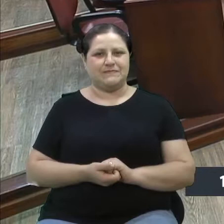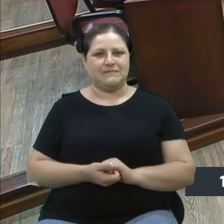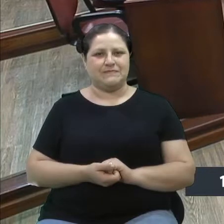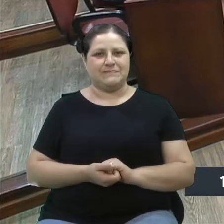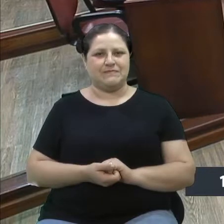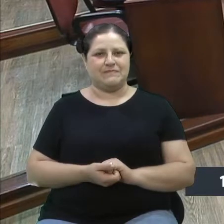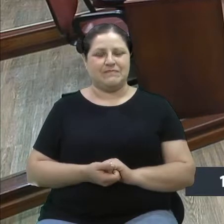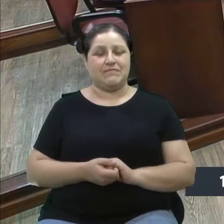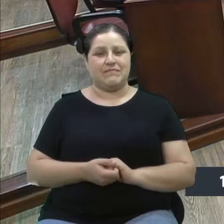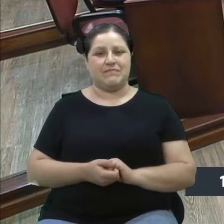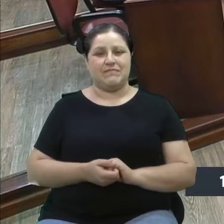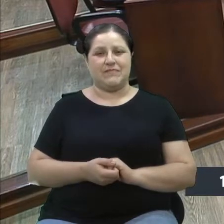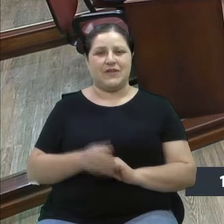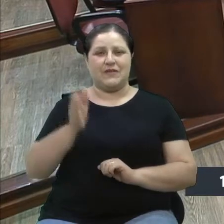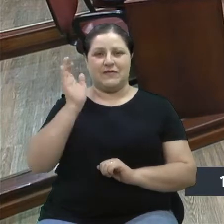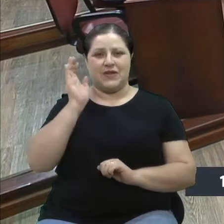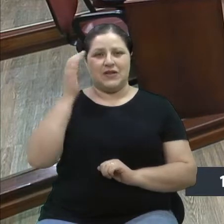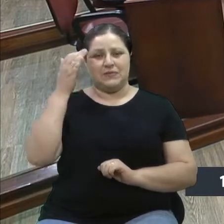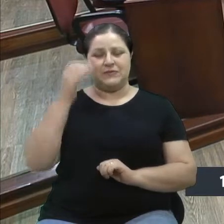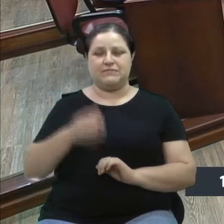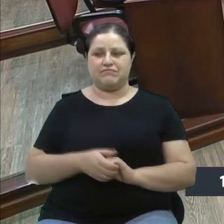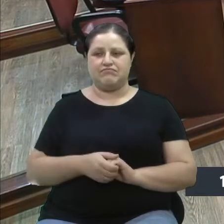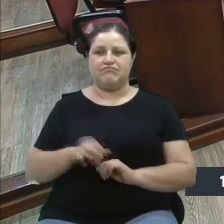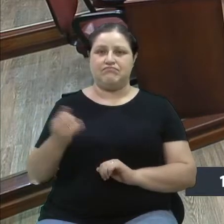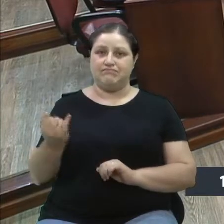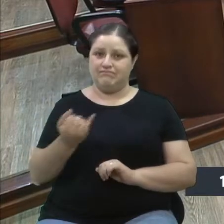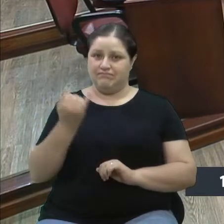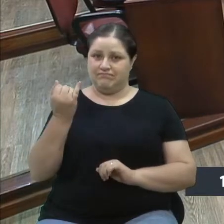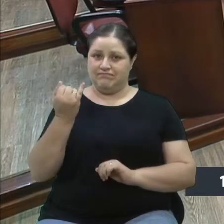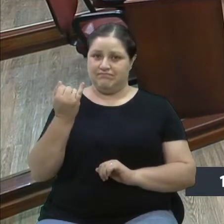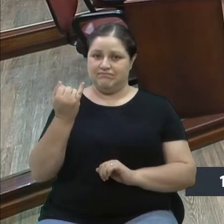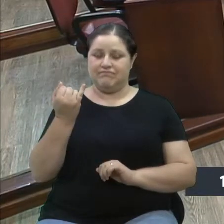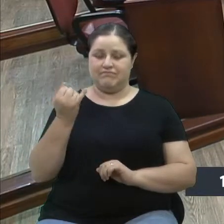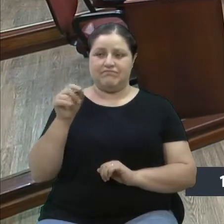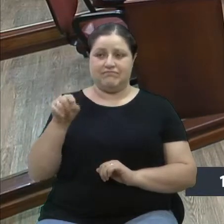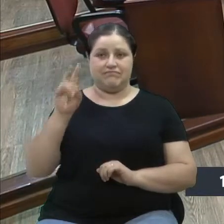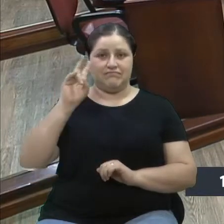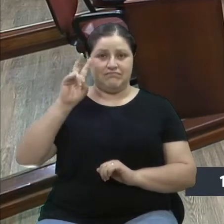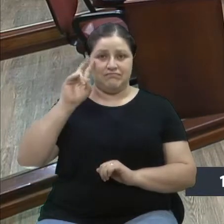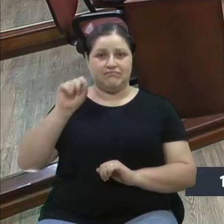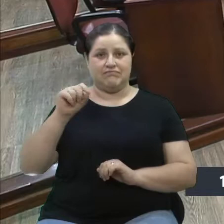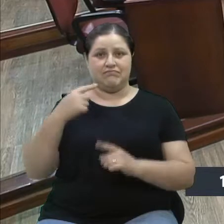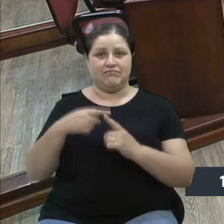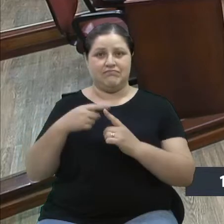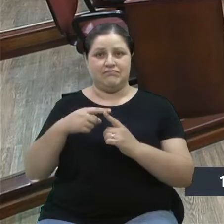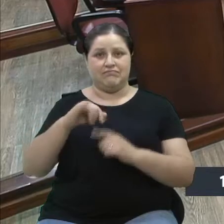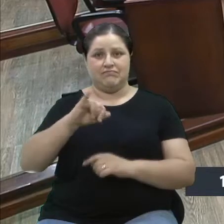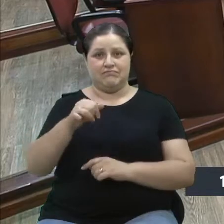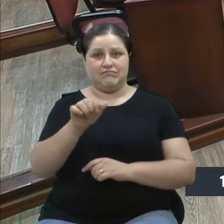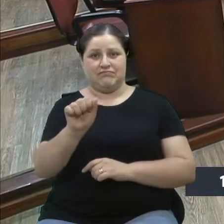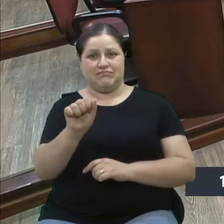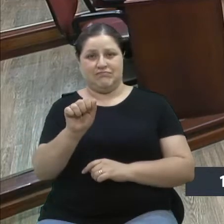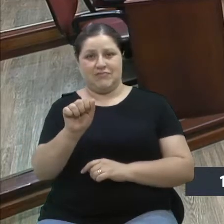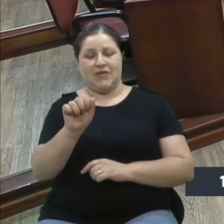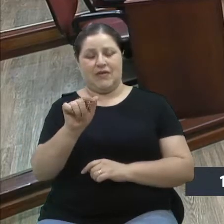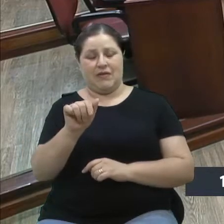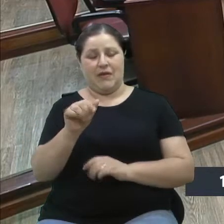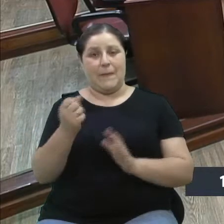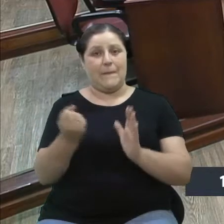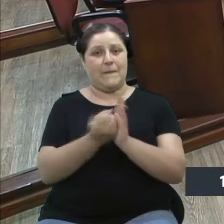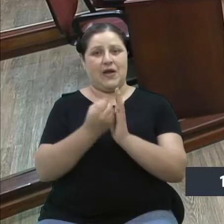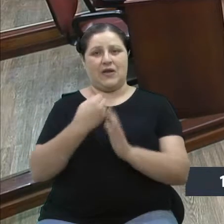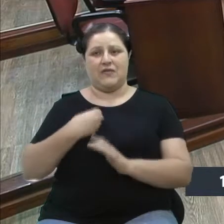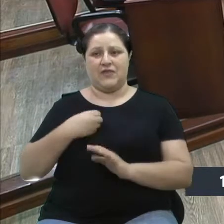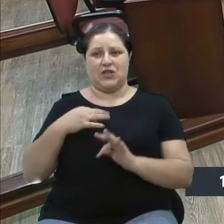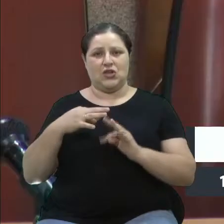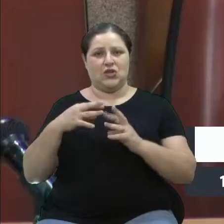importante e relevante essa lembrança, até porque o Jornal do Almoço é uma marca, uma marca na vida de todos nós. Eu tenho certeza que muito